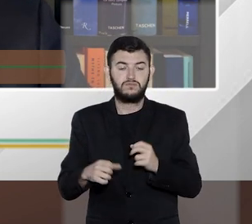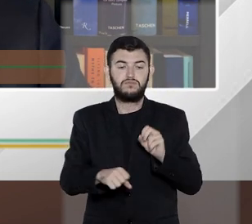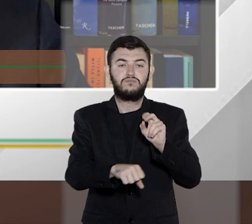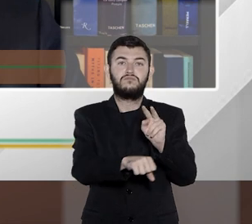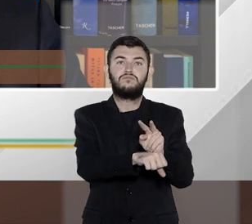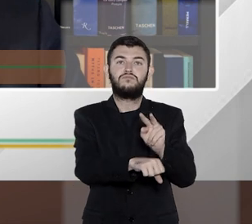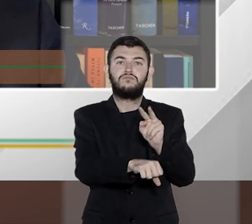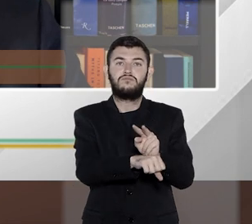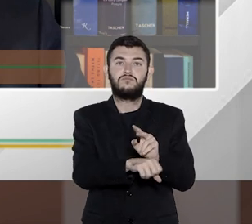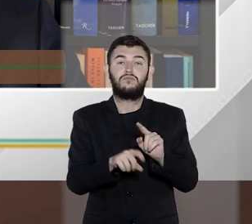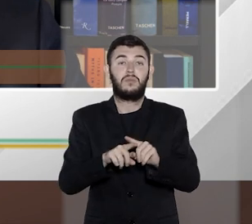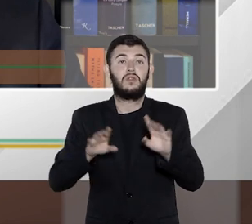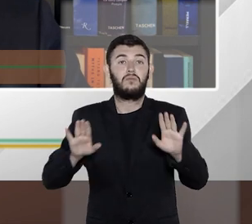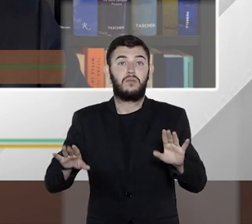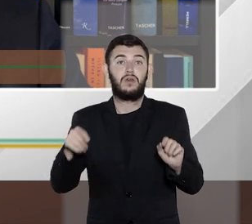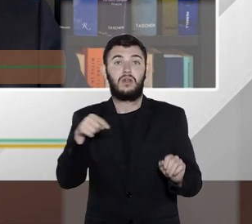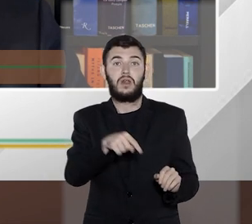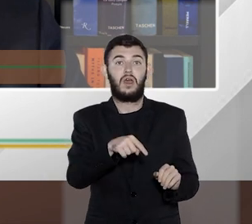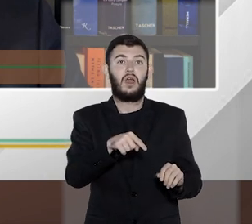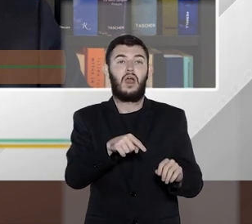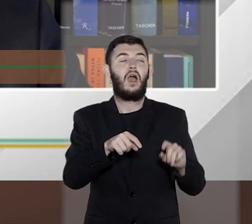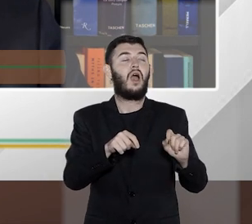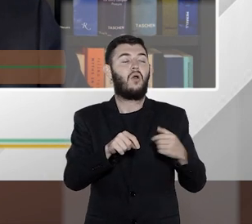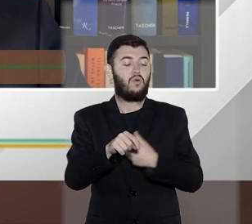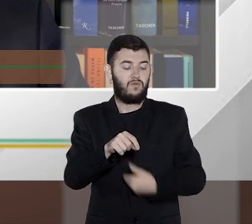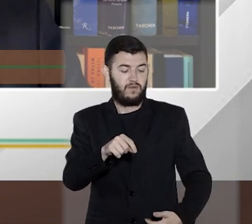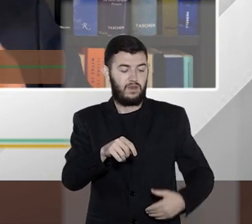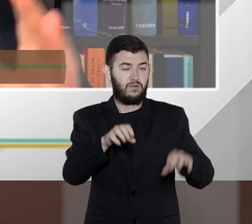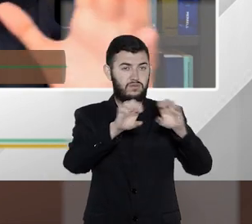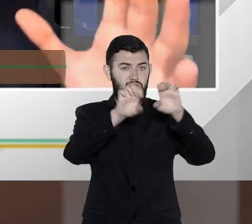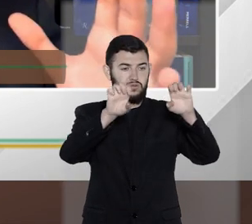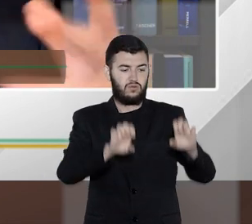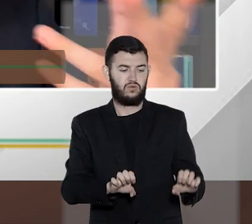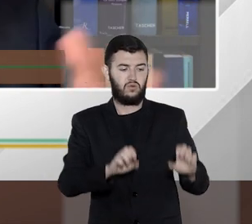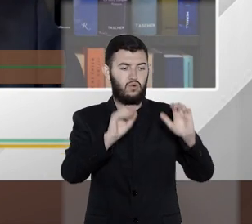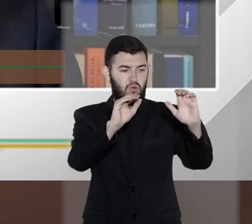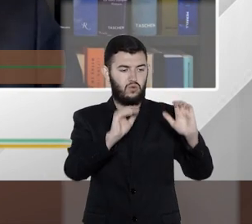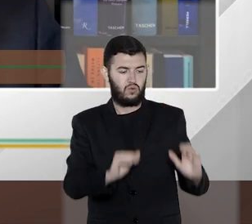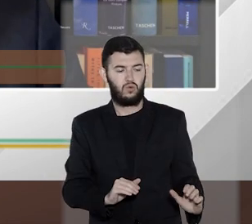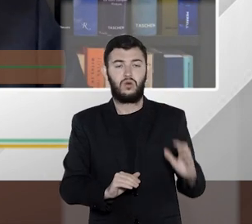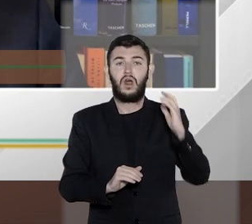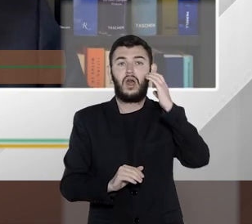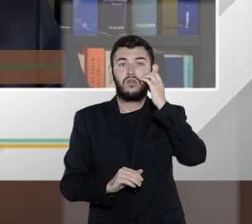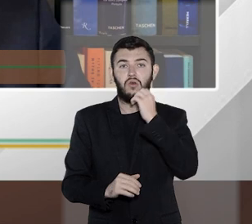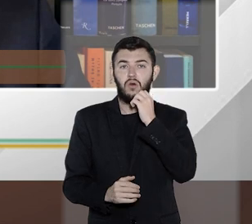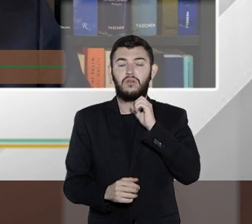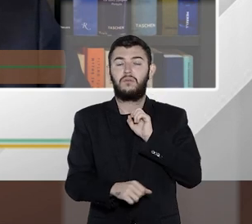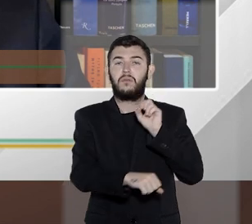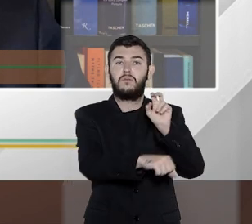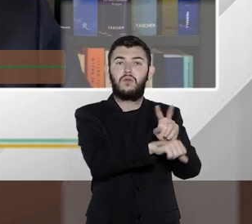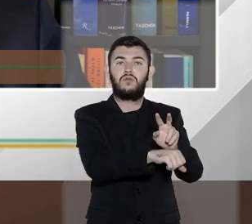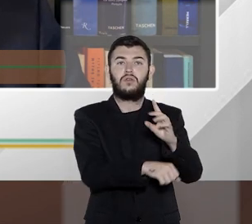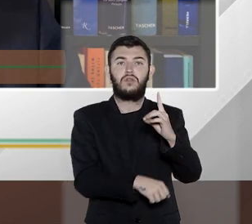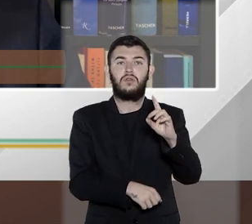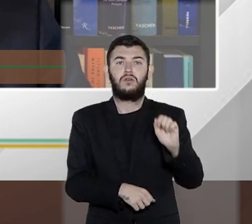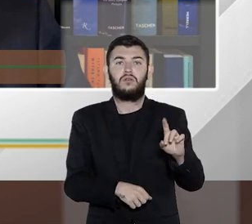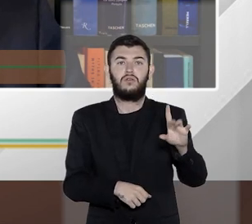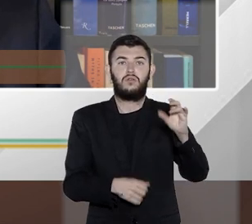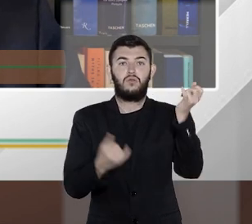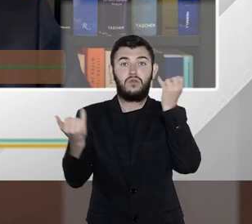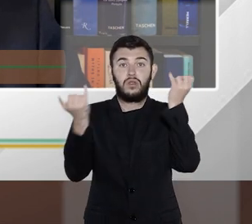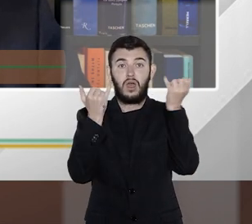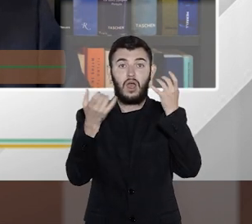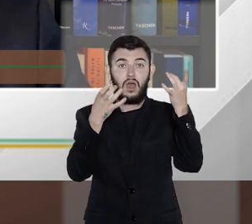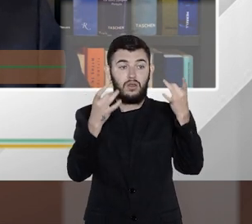fazer esses, ter a mesma estrutura para a proteção dos dados dessas pessoas. Agora,